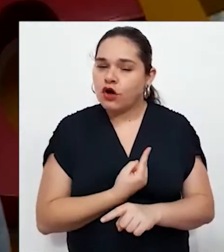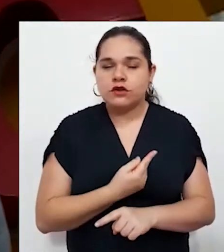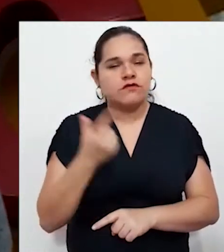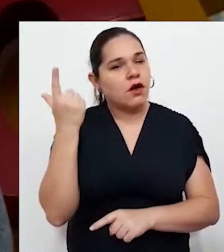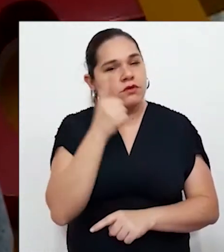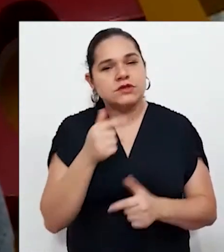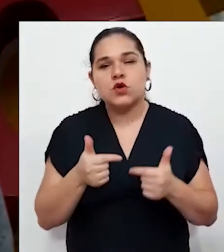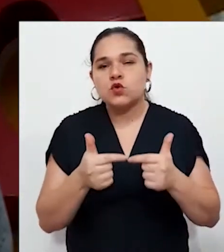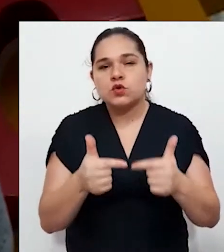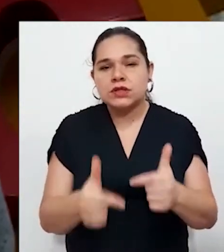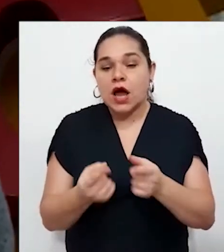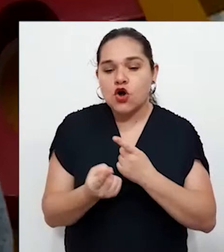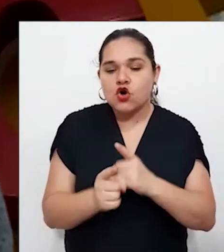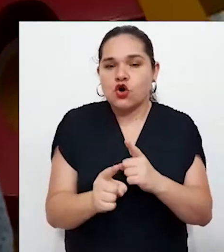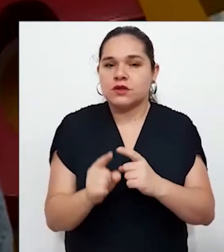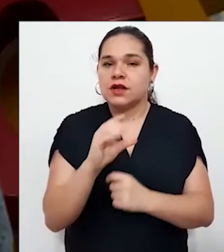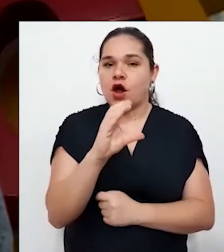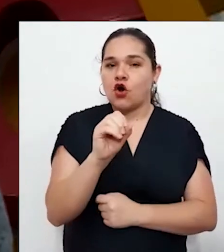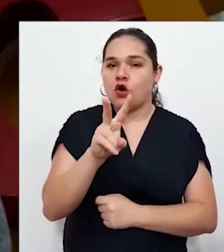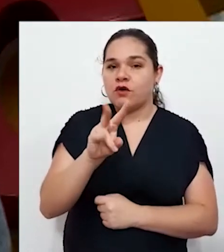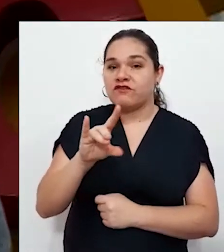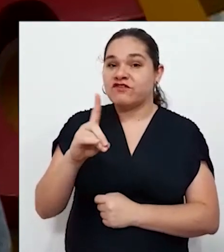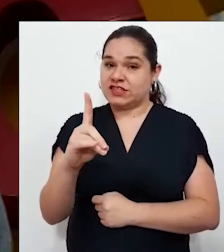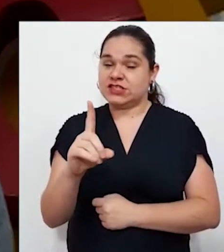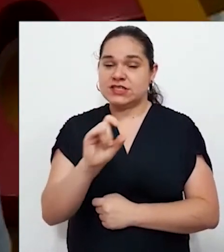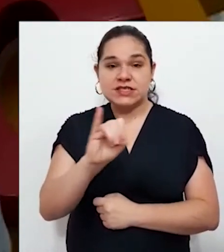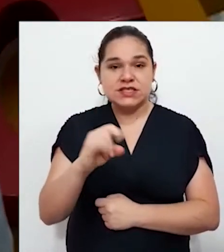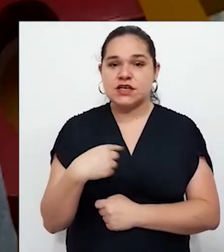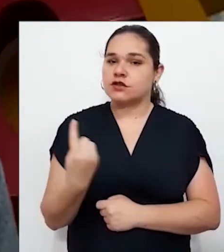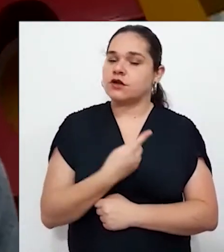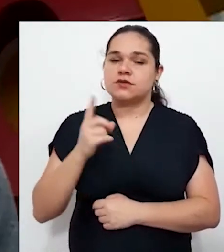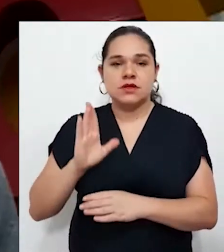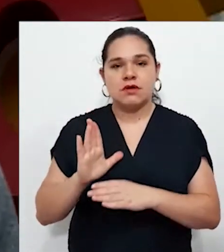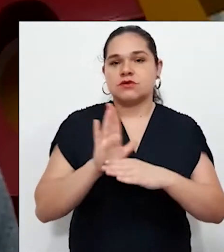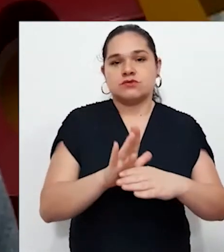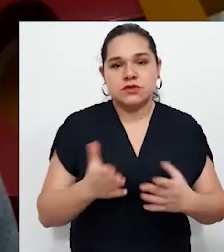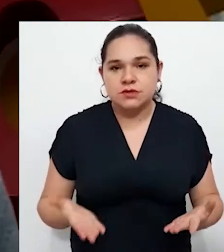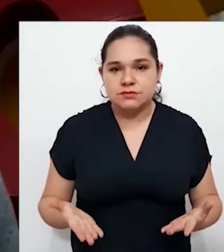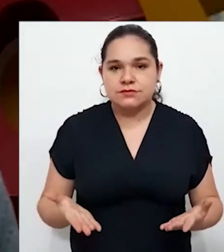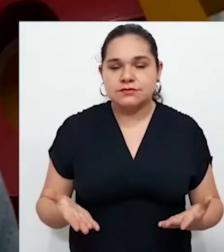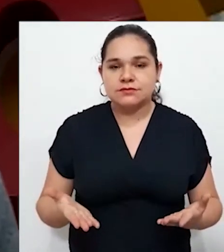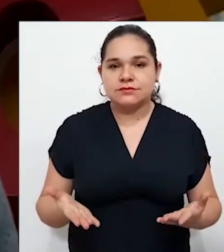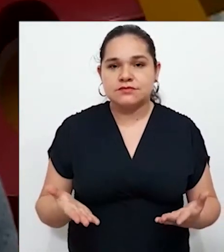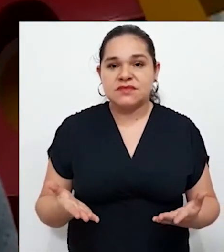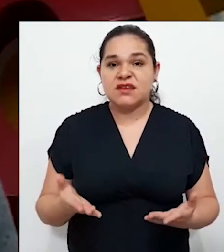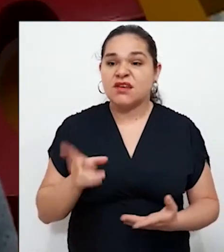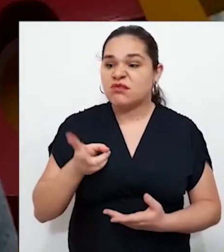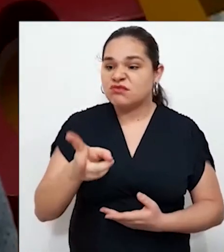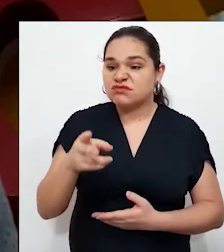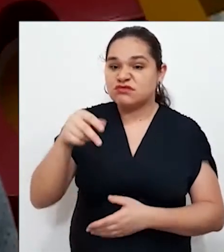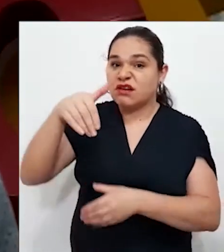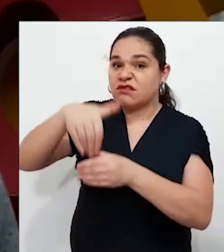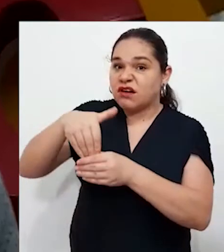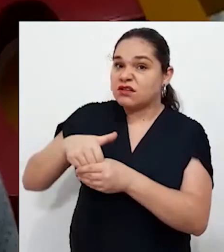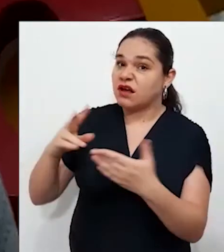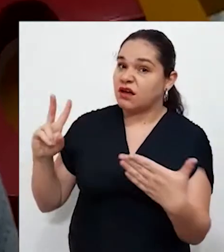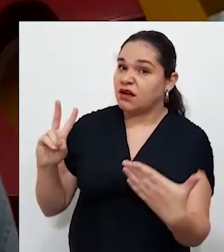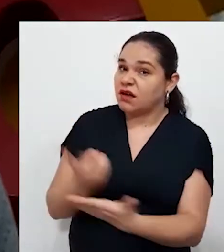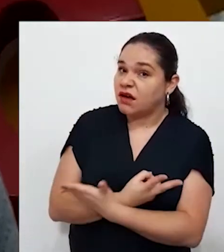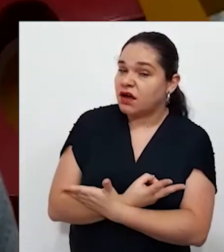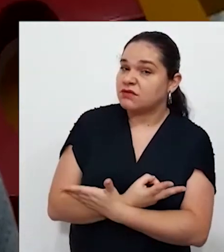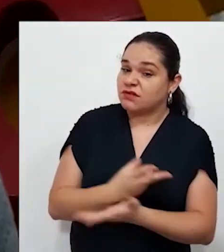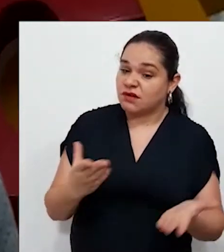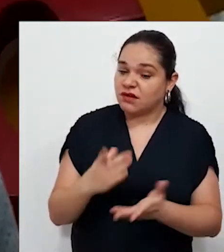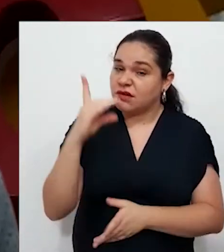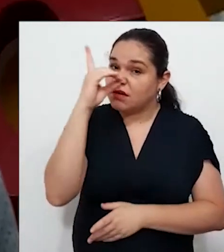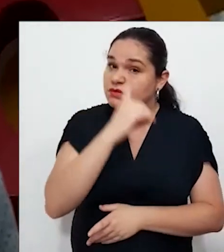nós não aprender a fazer a sua parte e ainda votar errado neste domingo,